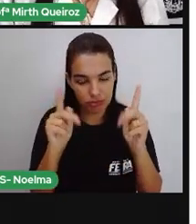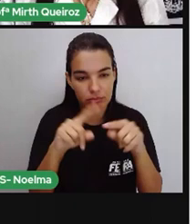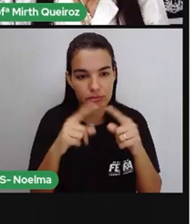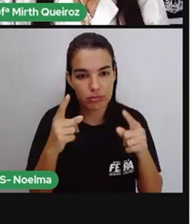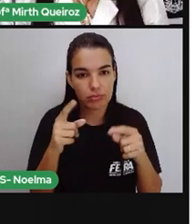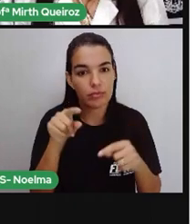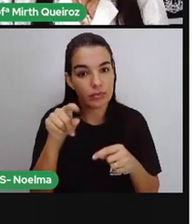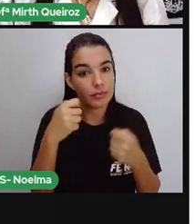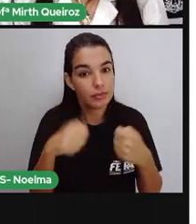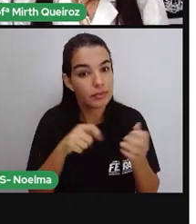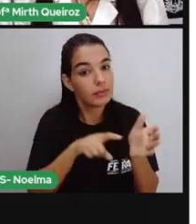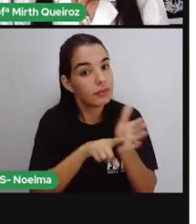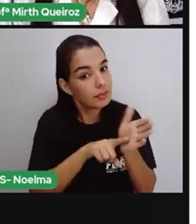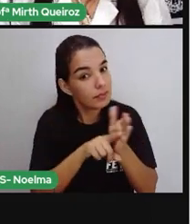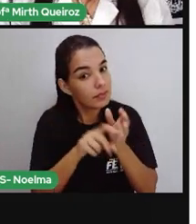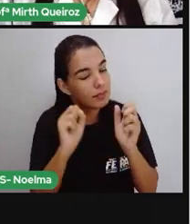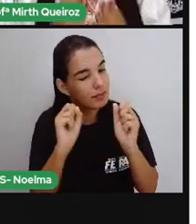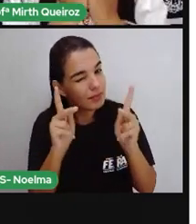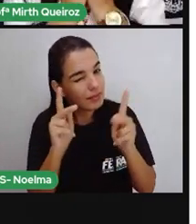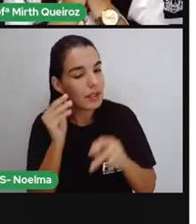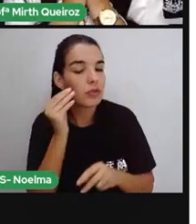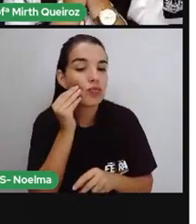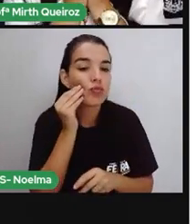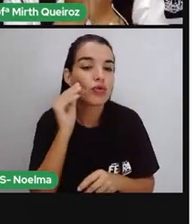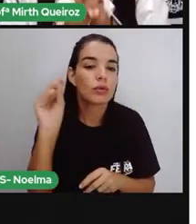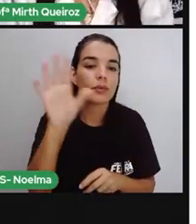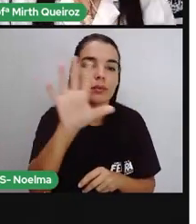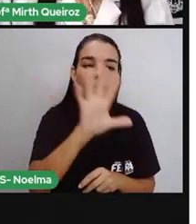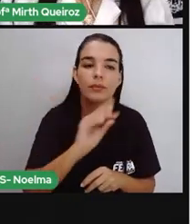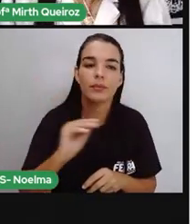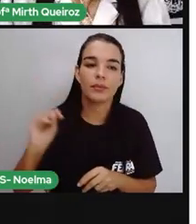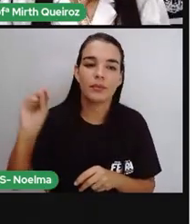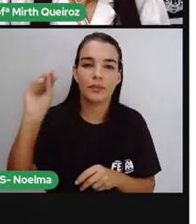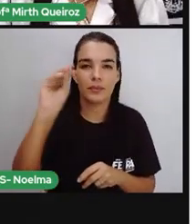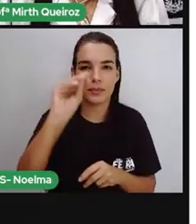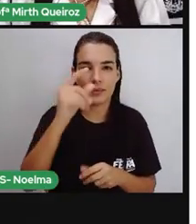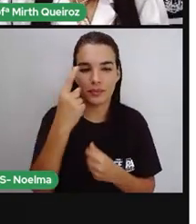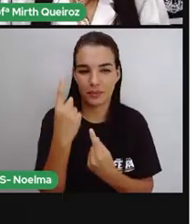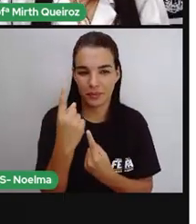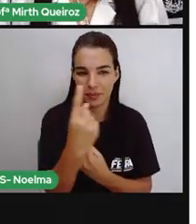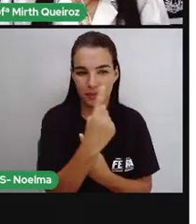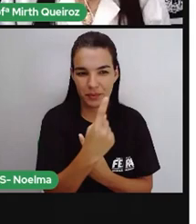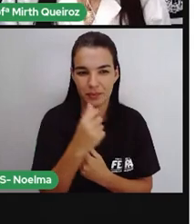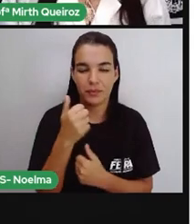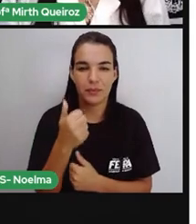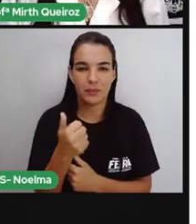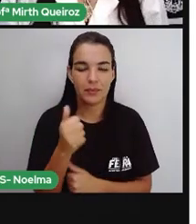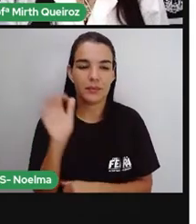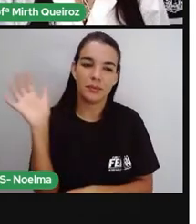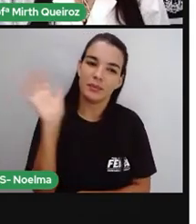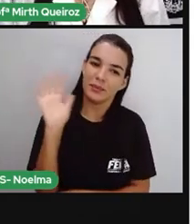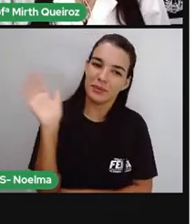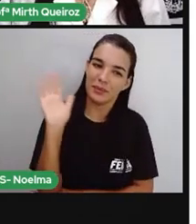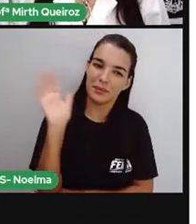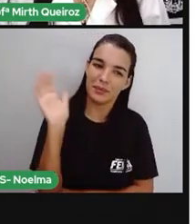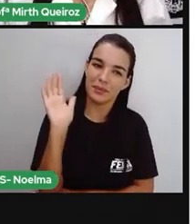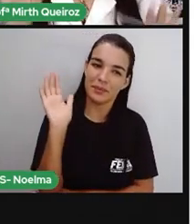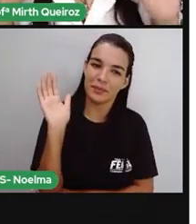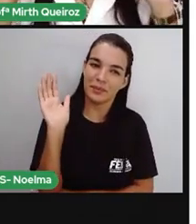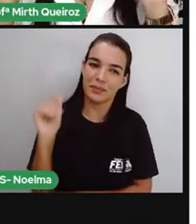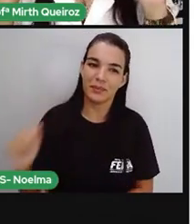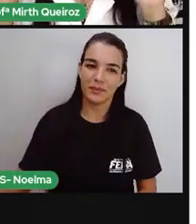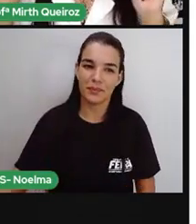por ele, tá bem? Um beijo no coração de cada um de vocês e até a próxima aula.